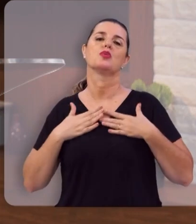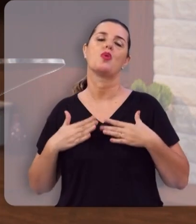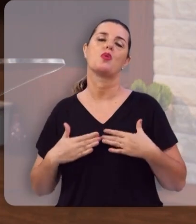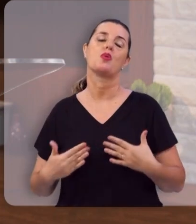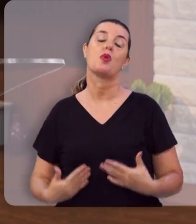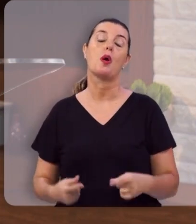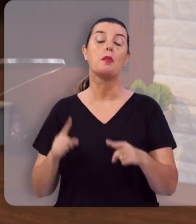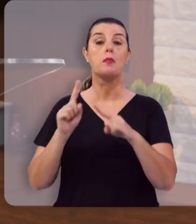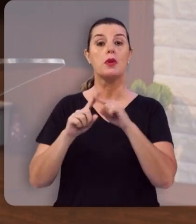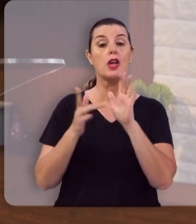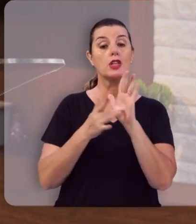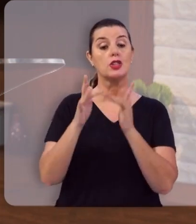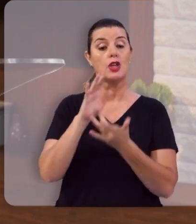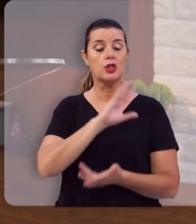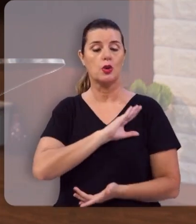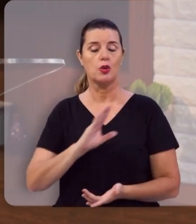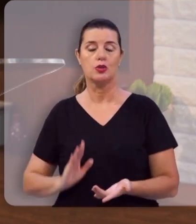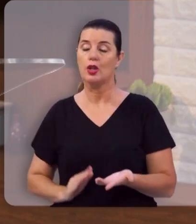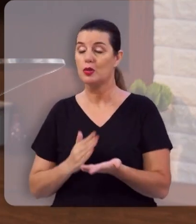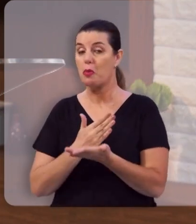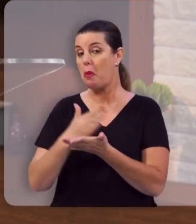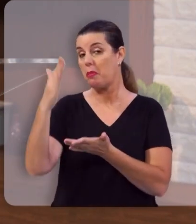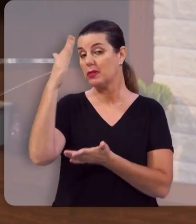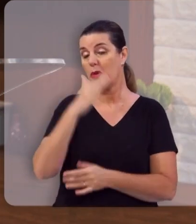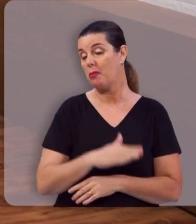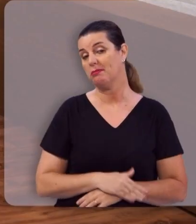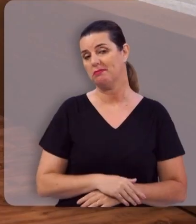corpo, porque Jesus Cristo abriu o caminho.